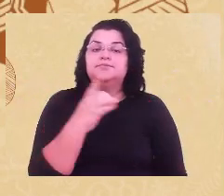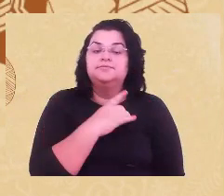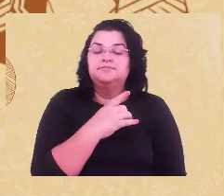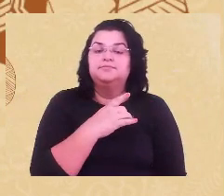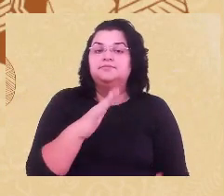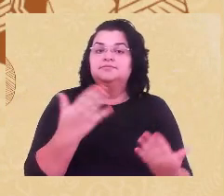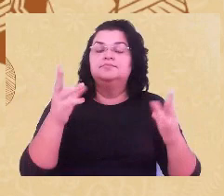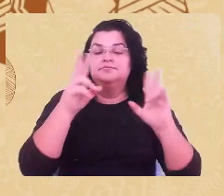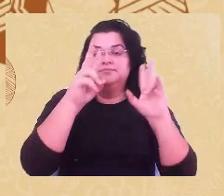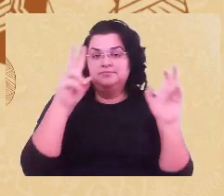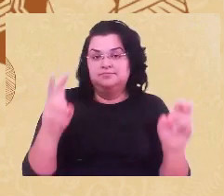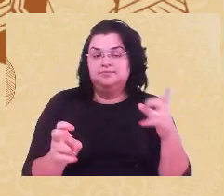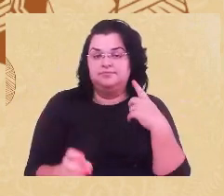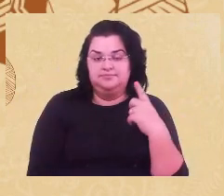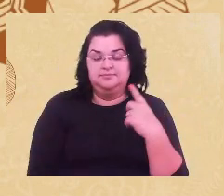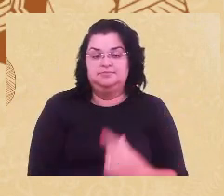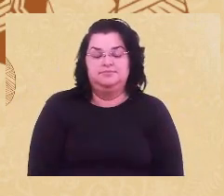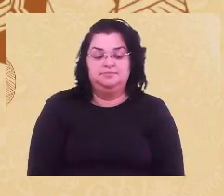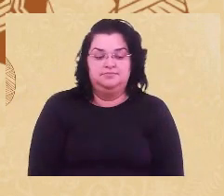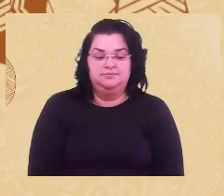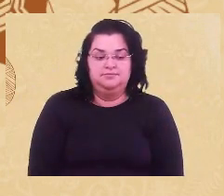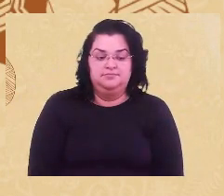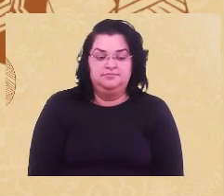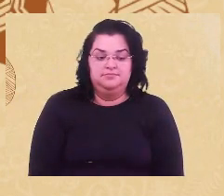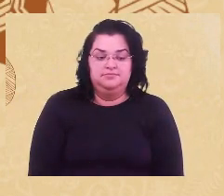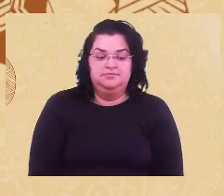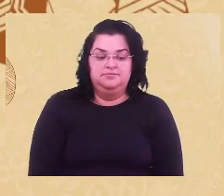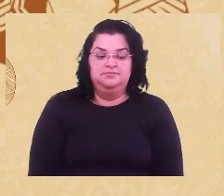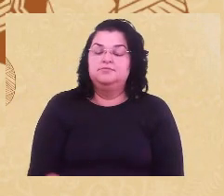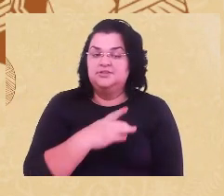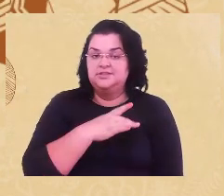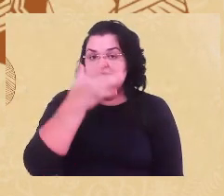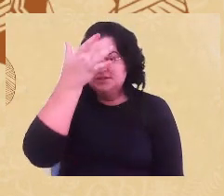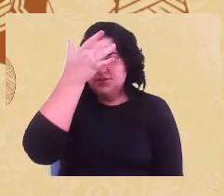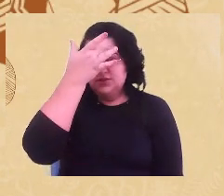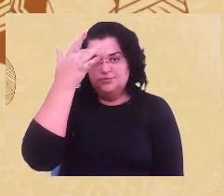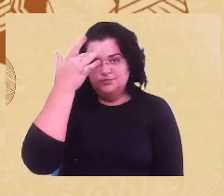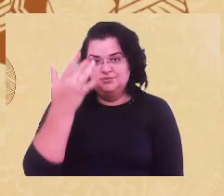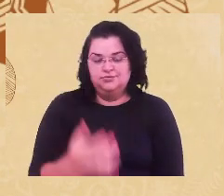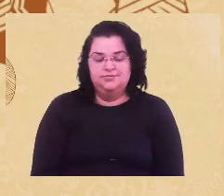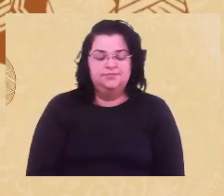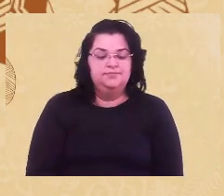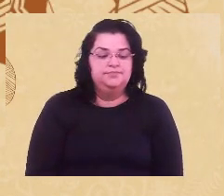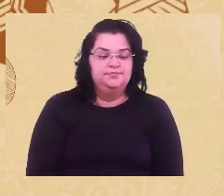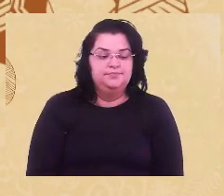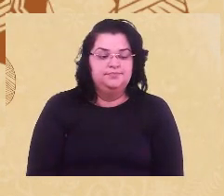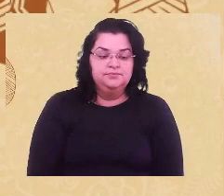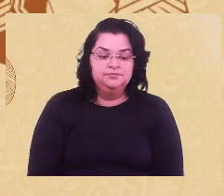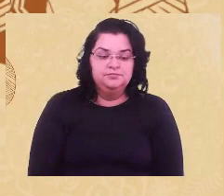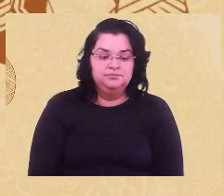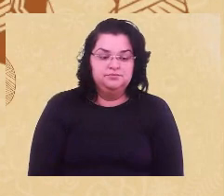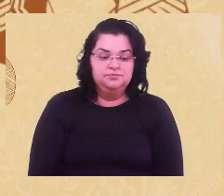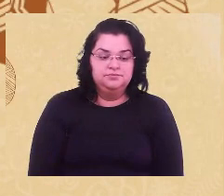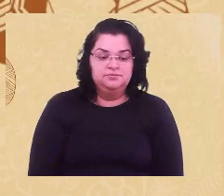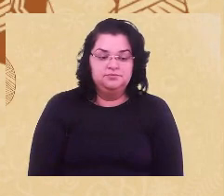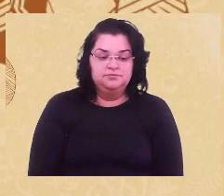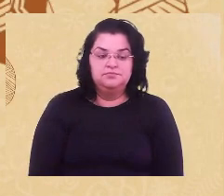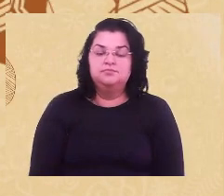cuidamos da saúde mental da população brasileira. Deste modo,